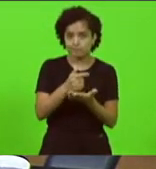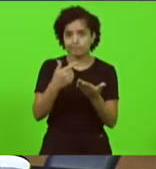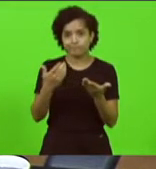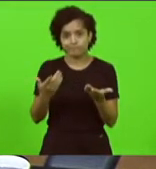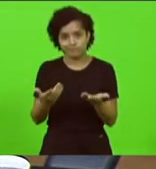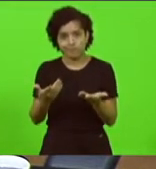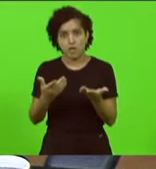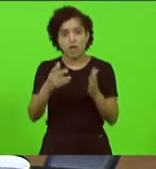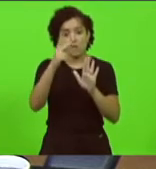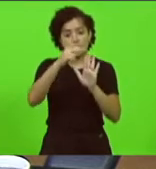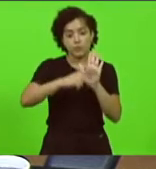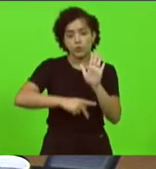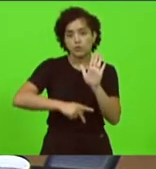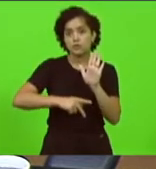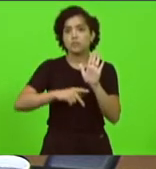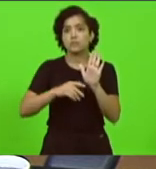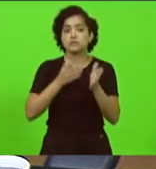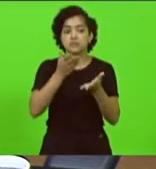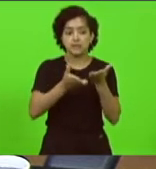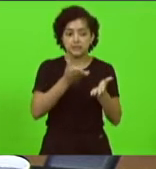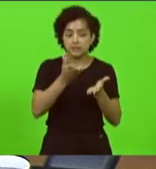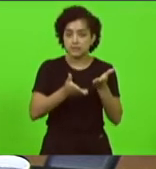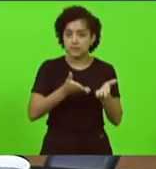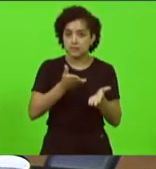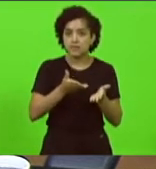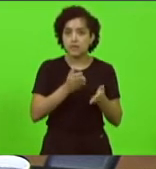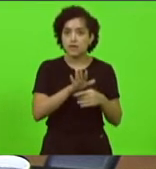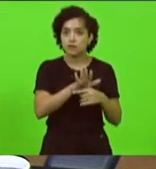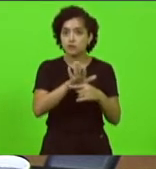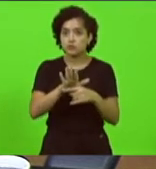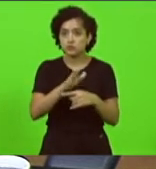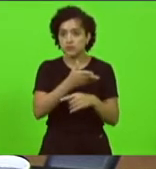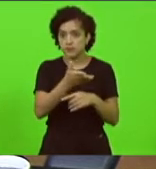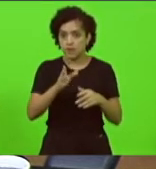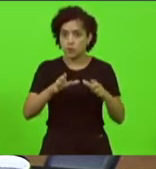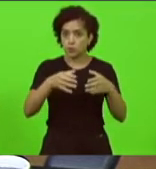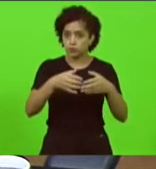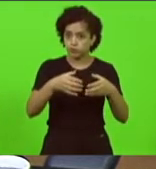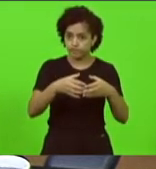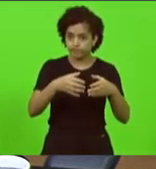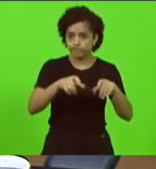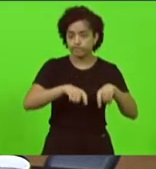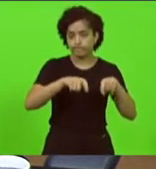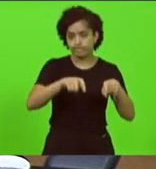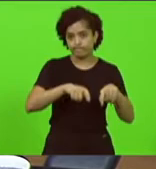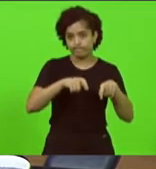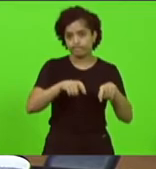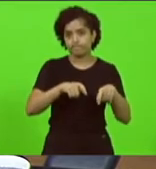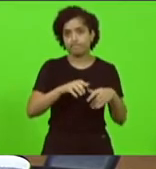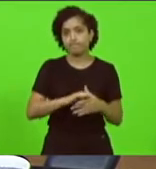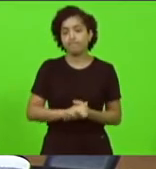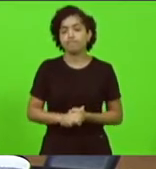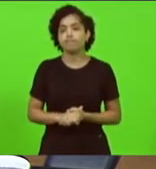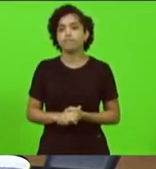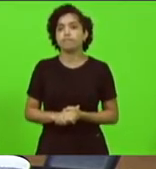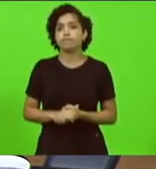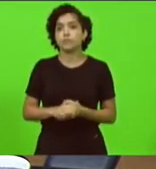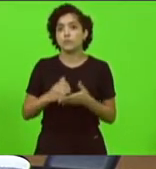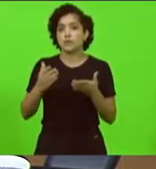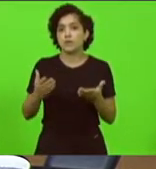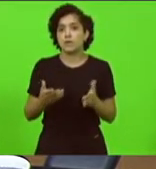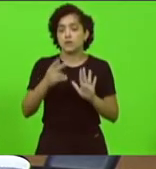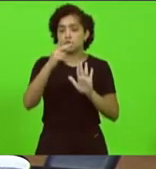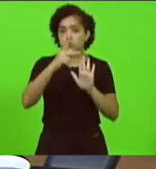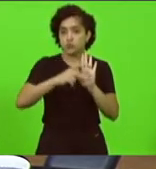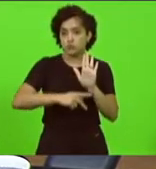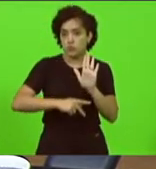programas para atender os agricultores nesse momento da estiagem e a situação está muito séria dos programas que o governo